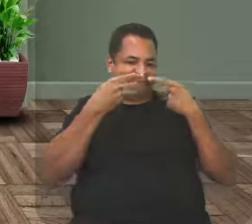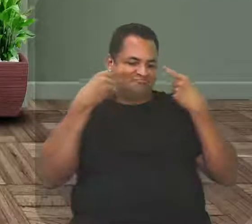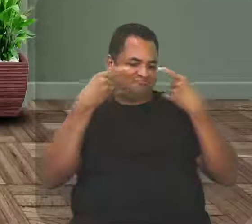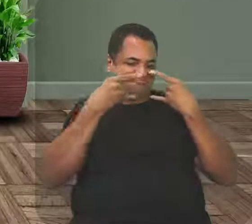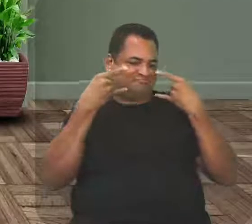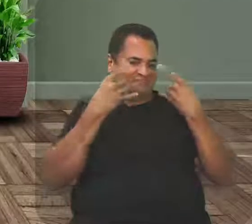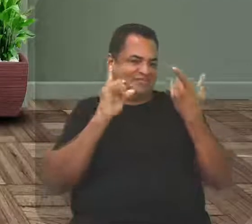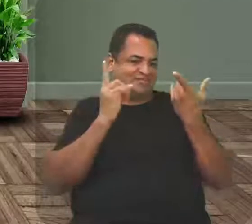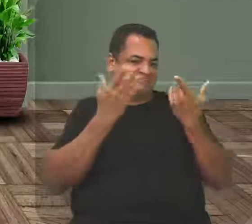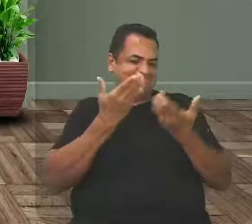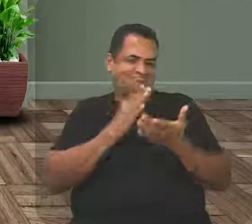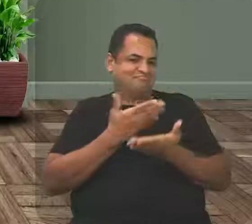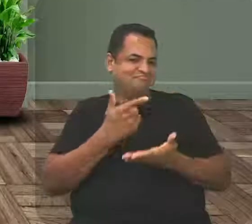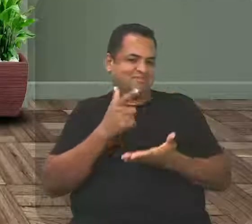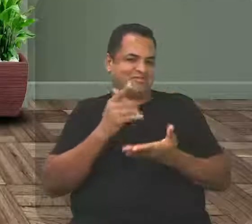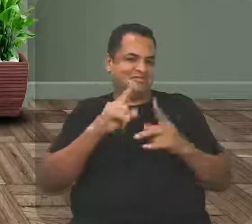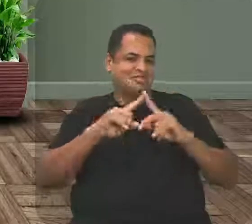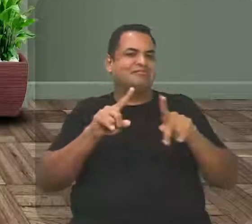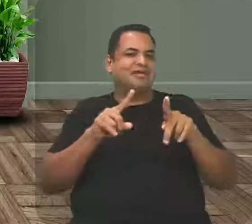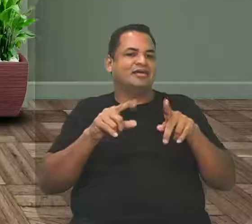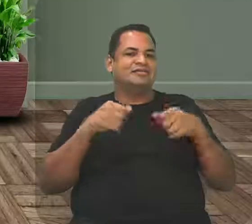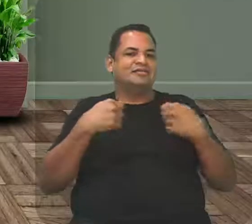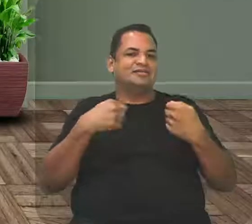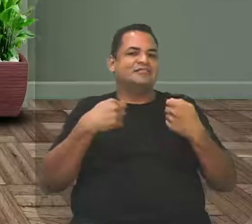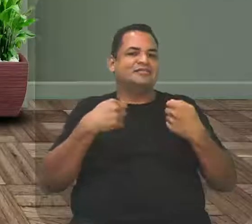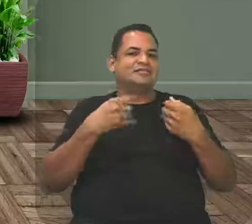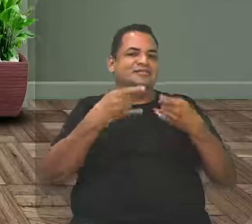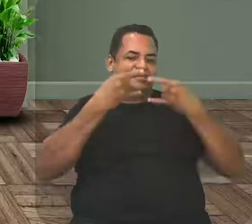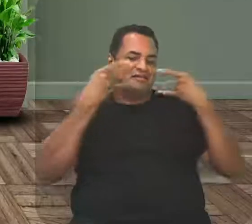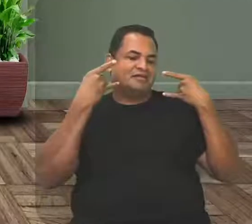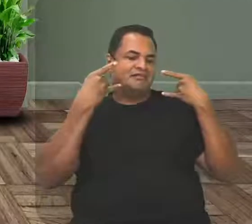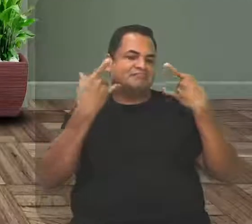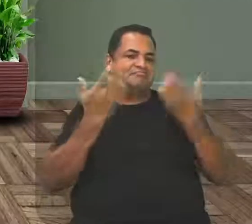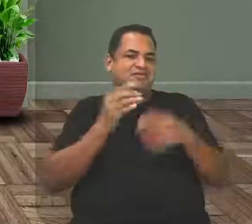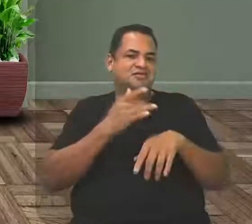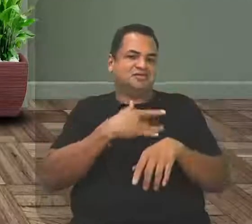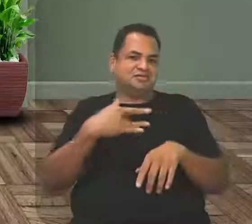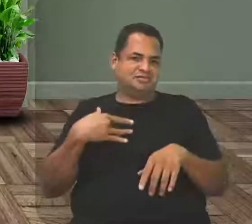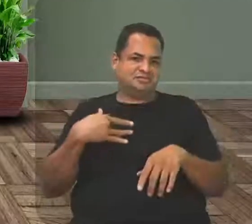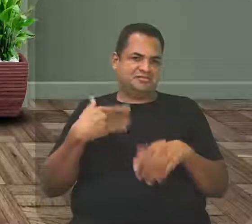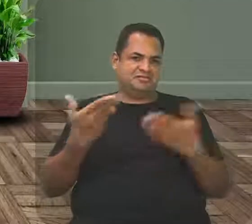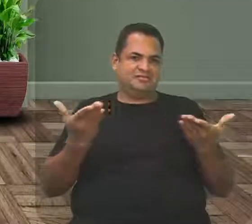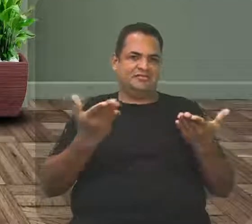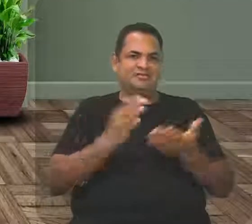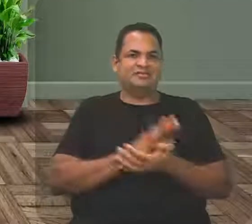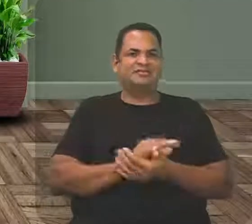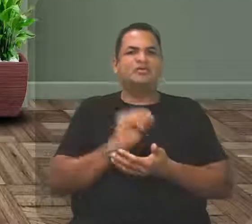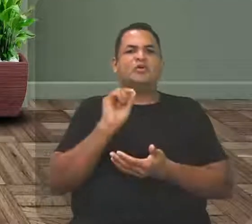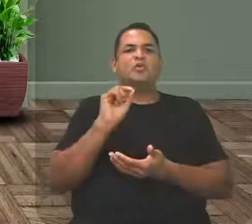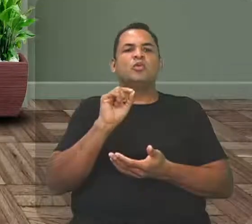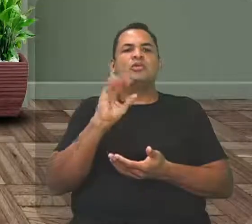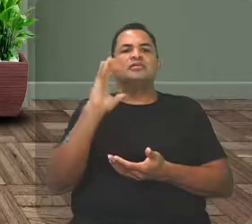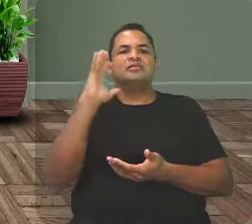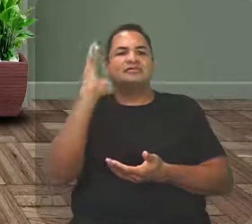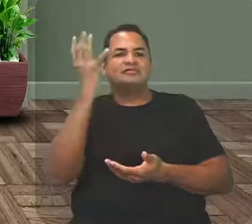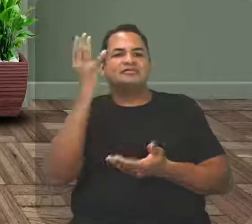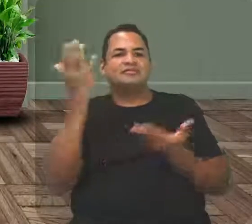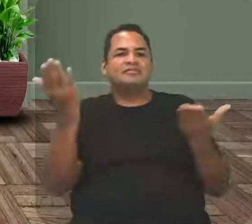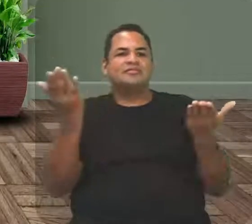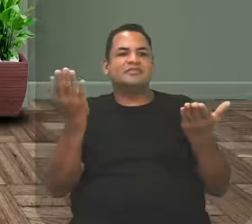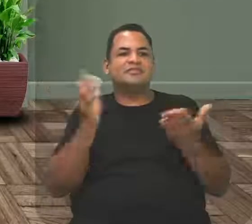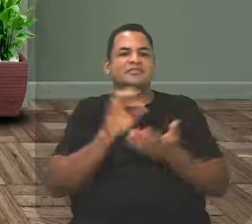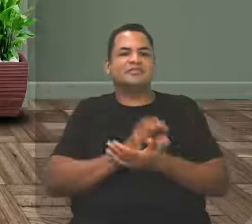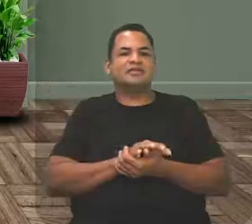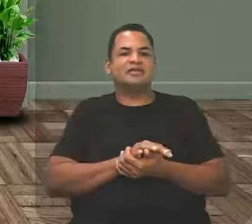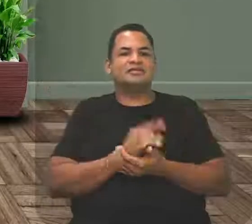beleza, mas, por conta de segurança, né, estamos aqui. Beleza. Por que eu fui chamado aqui? O que está acontecendo, meninas? Na verdade,